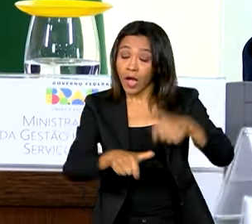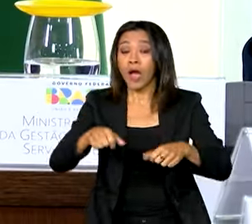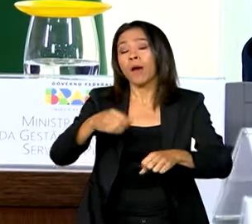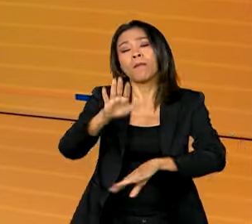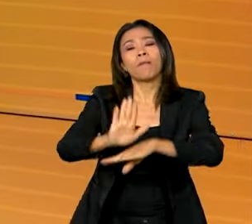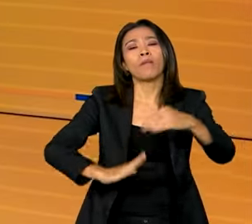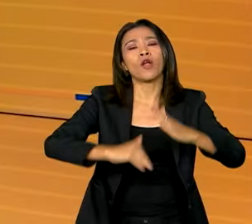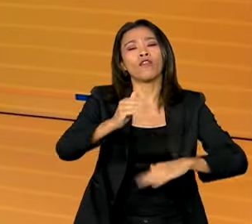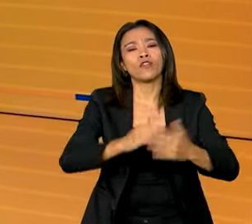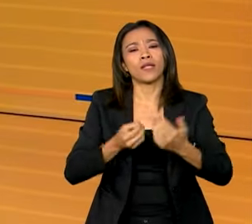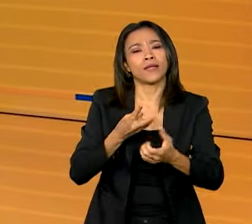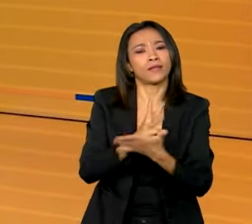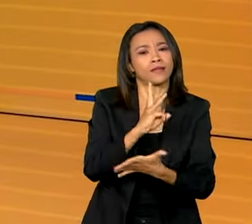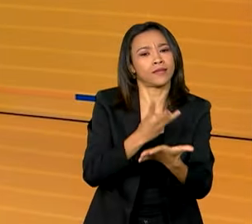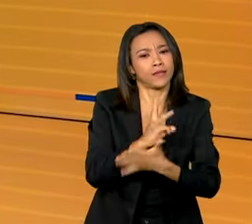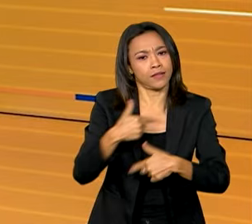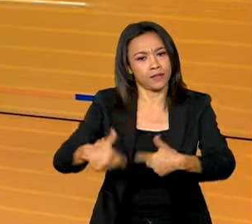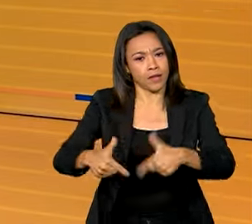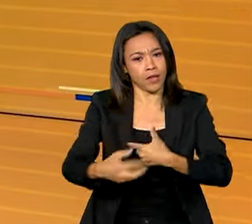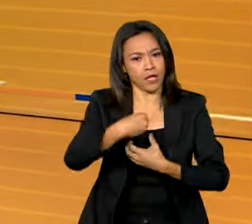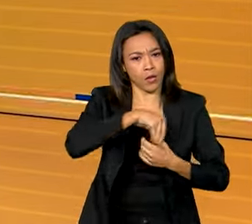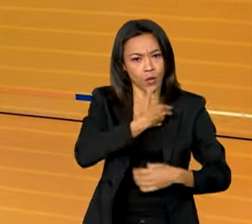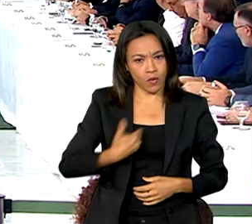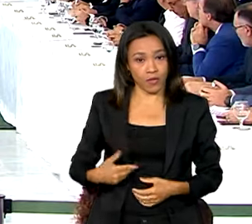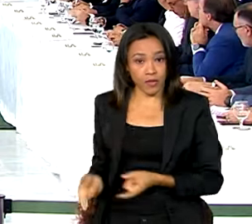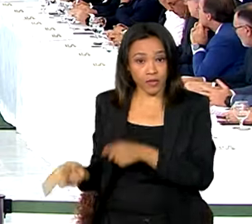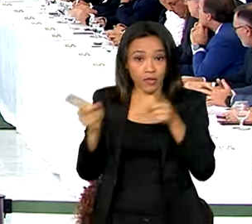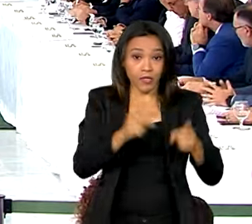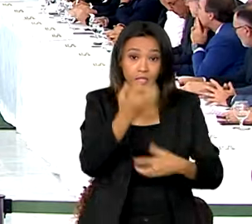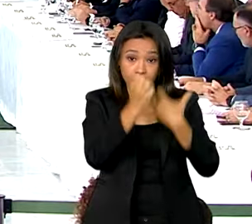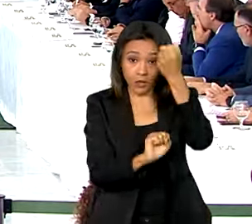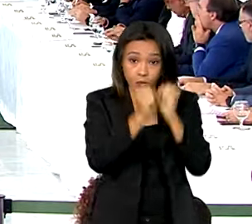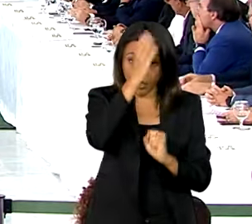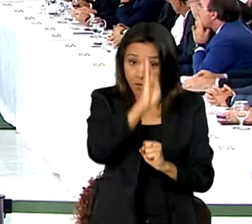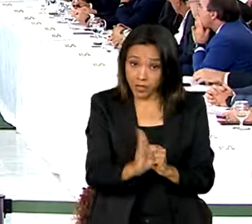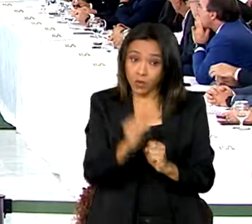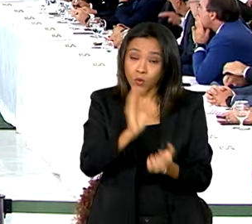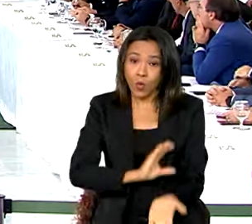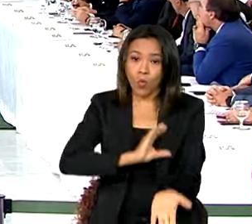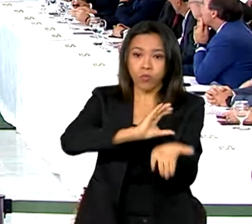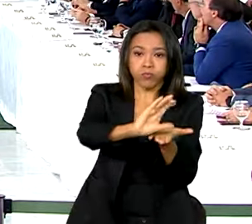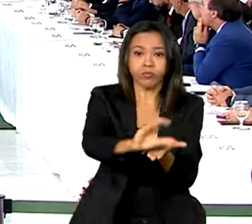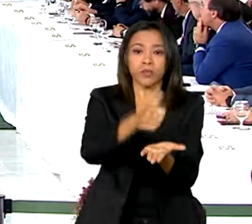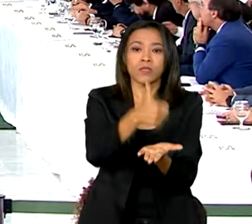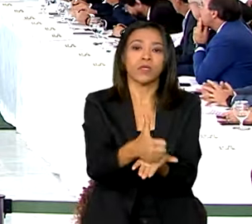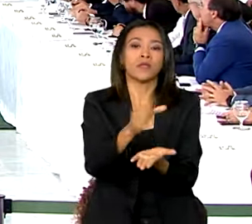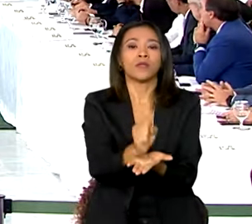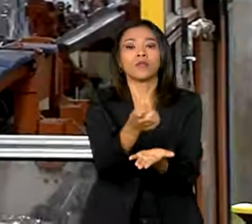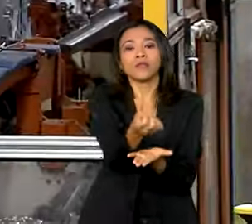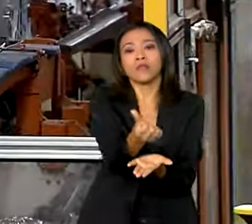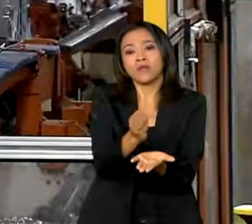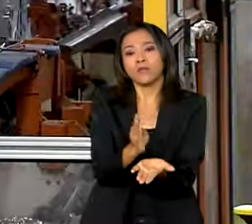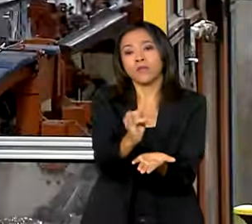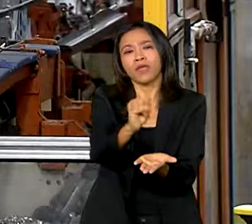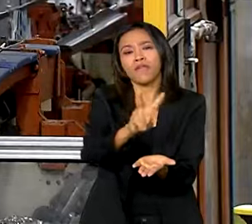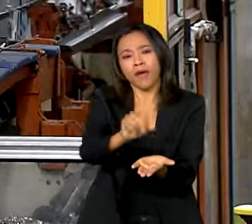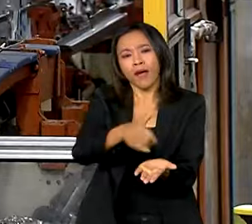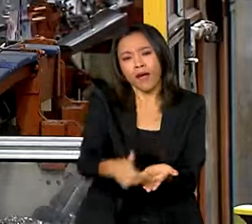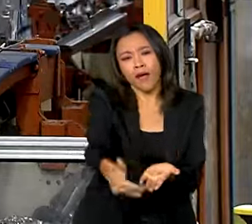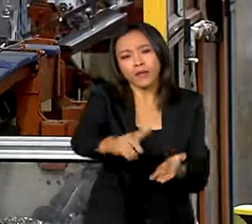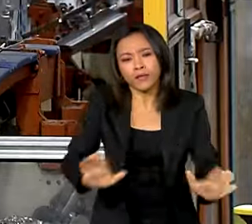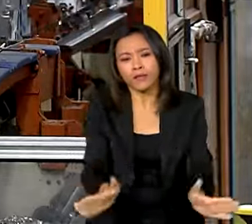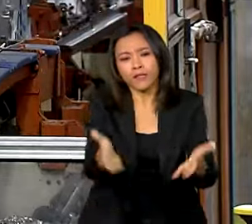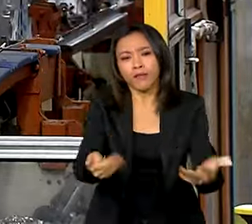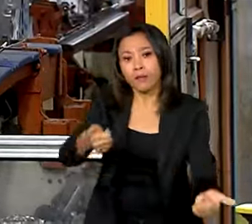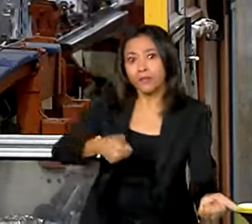órgãos públicos. Nova indústria Brasil. Investimentos de R$ 186 bilhões vão incentivar a